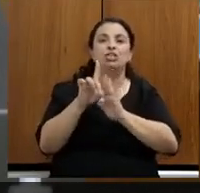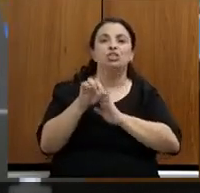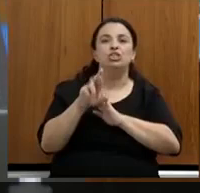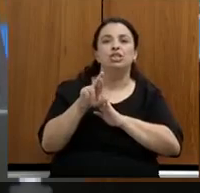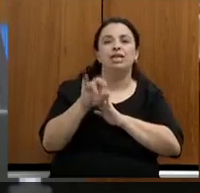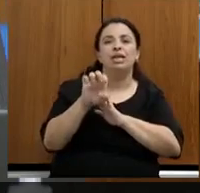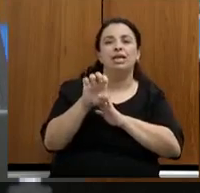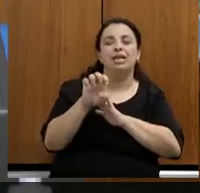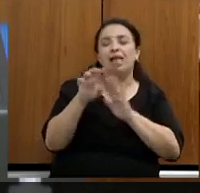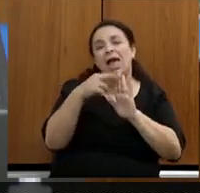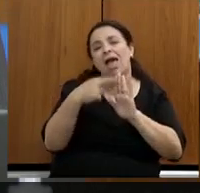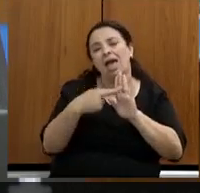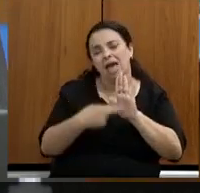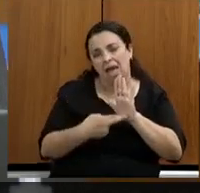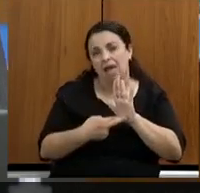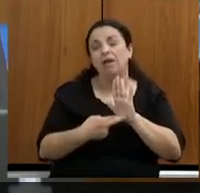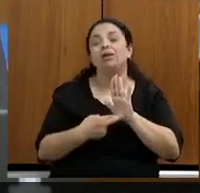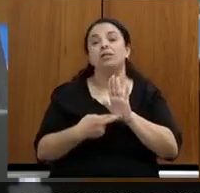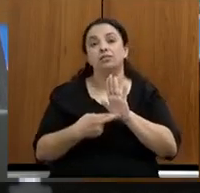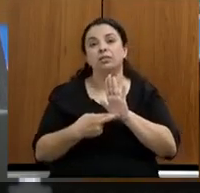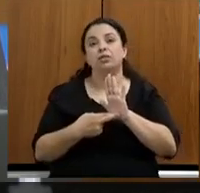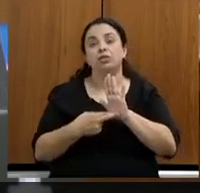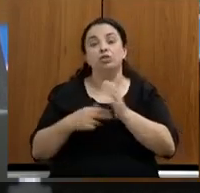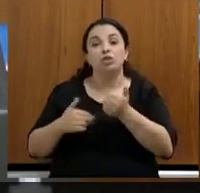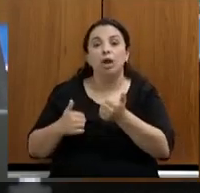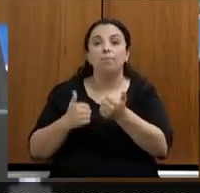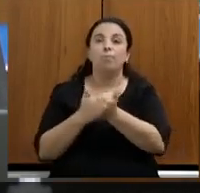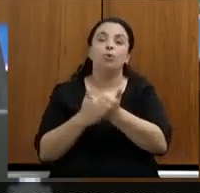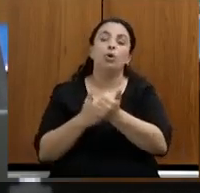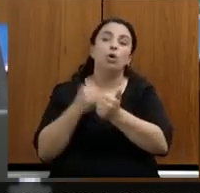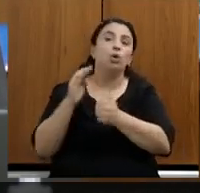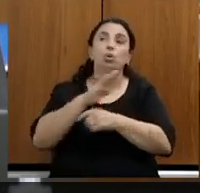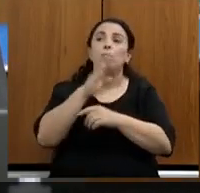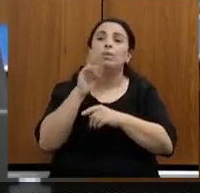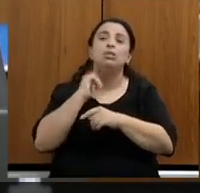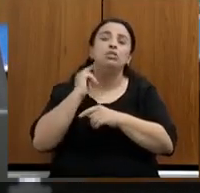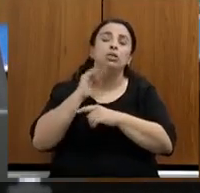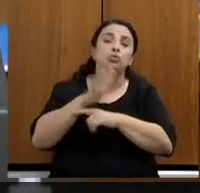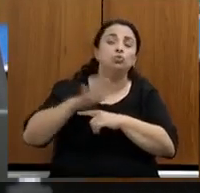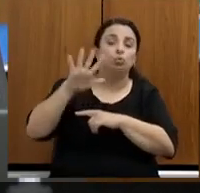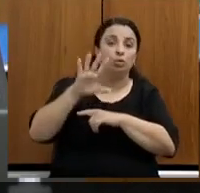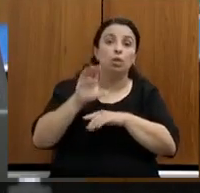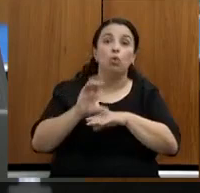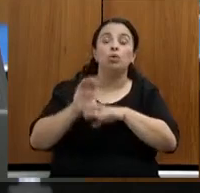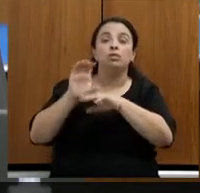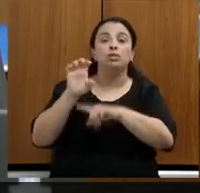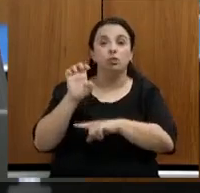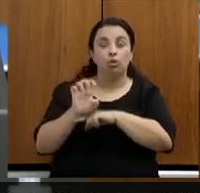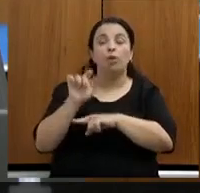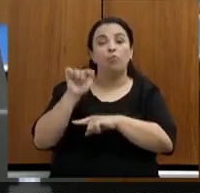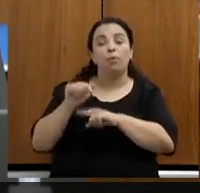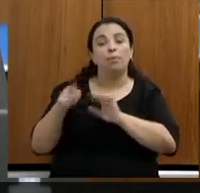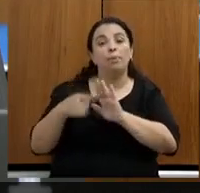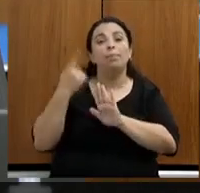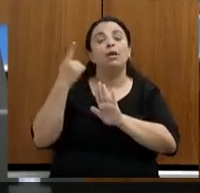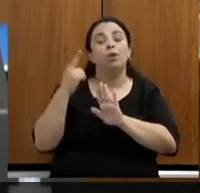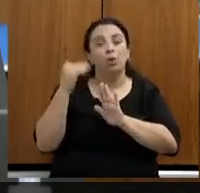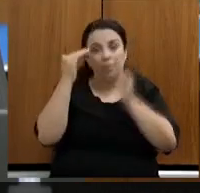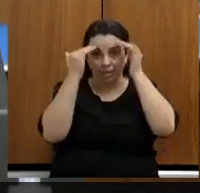pública no Estado de Minas Gerais. O Conselho Estadual foi o primeiro a partir dessas diretrizes, onde,